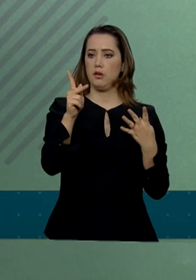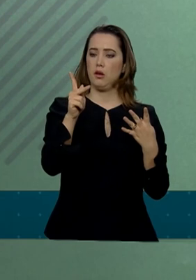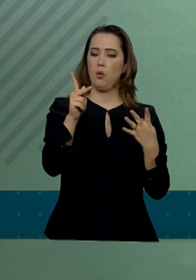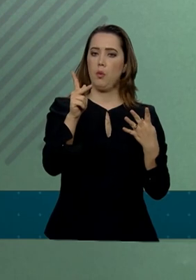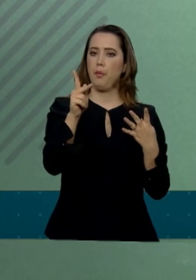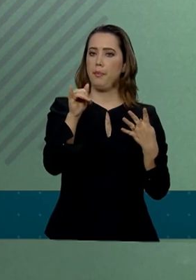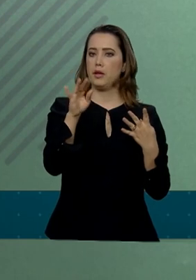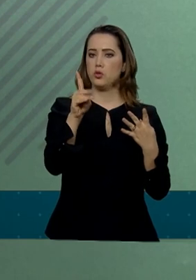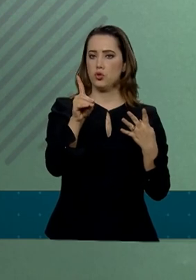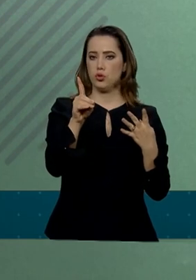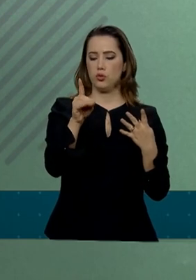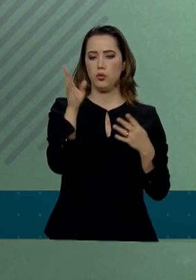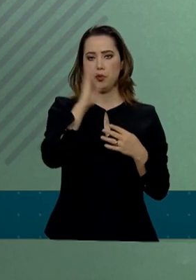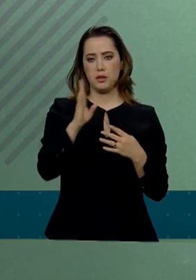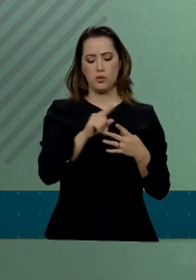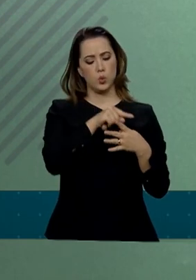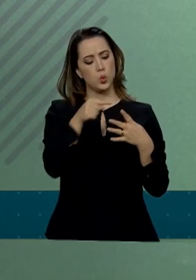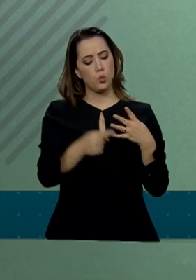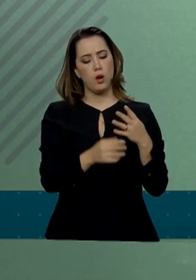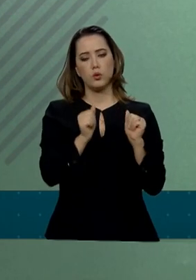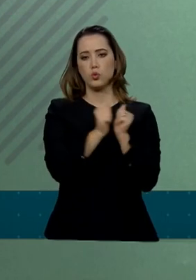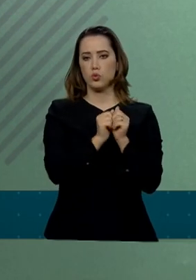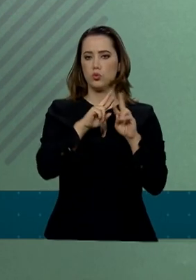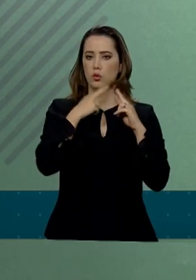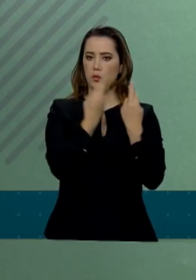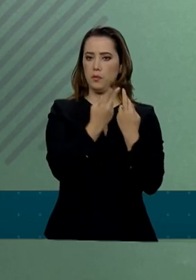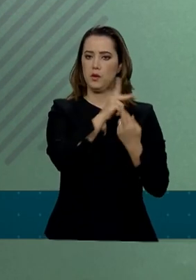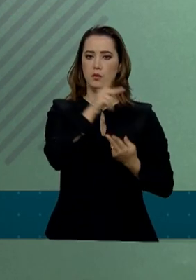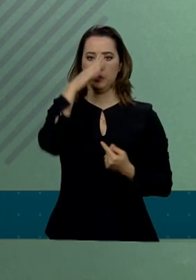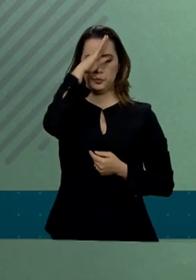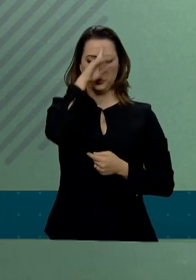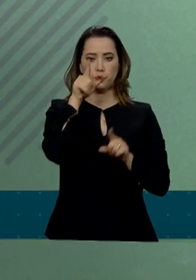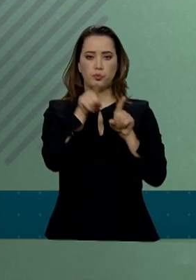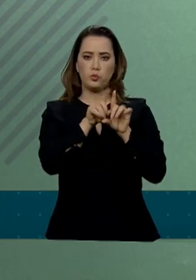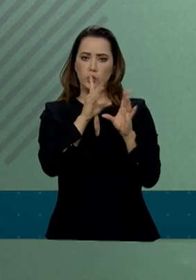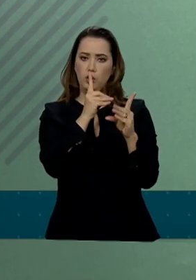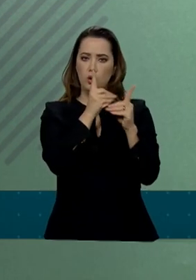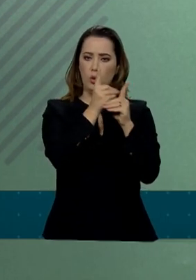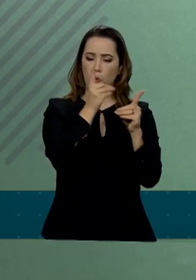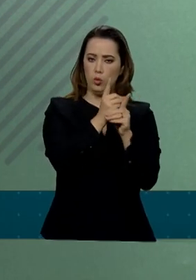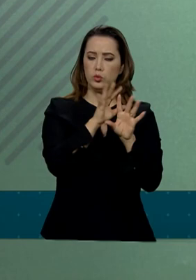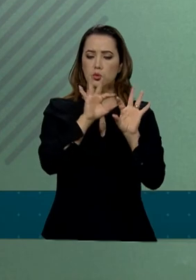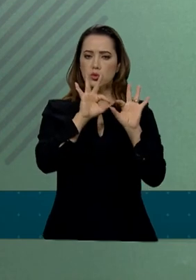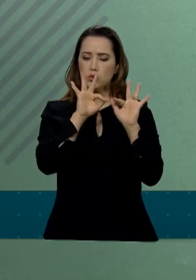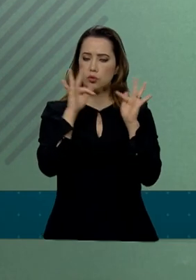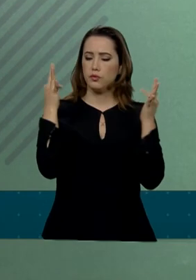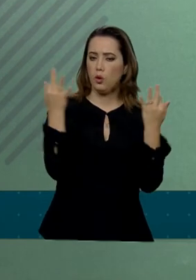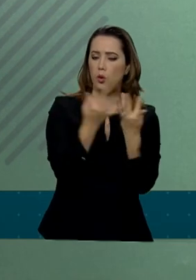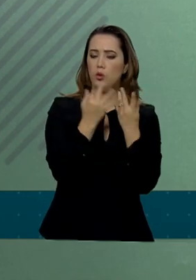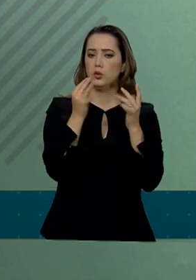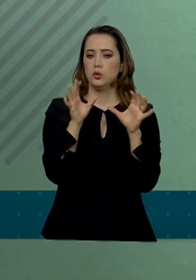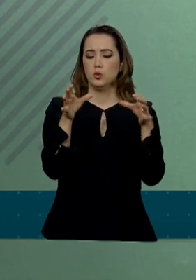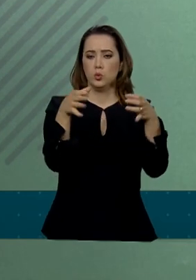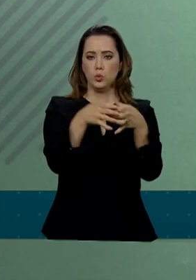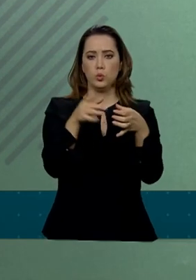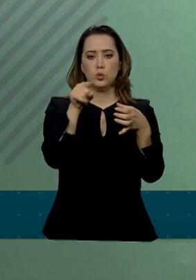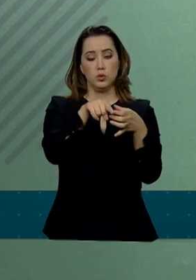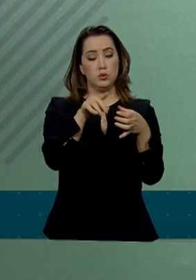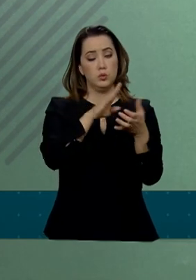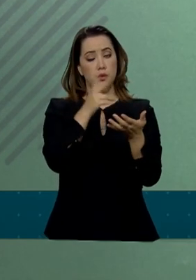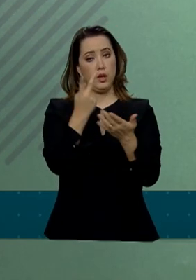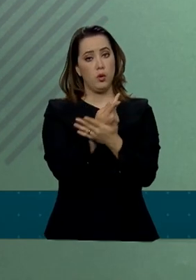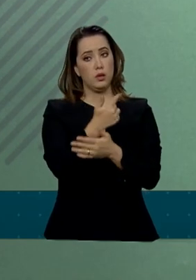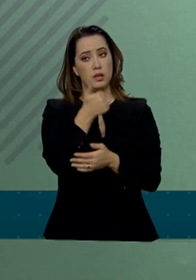Trataram com o senhor presidente da República do encontro Brasil Investment Forum, que vai ocorrer nos dias